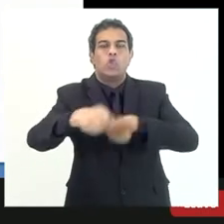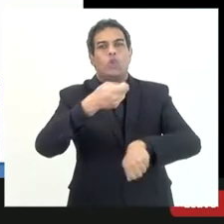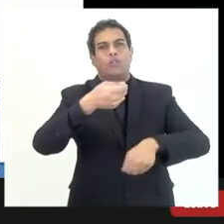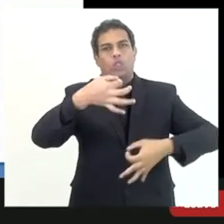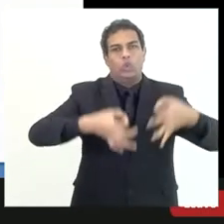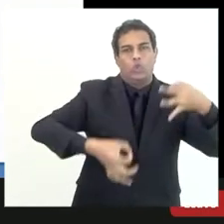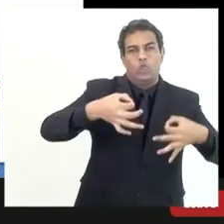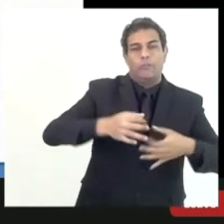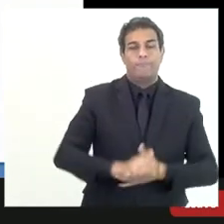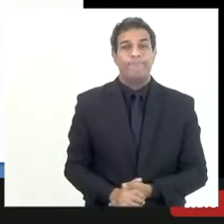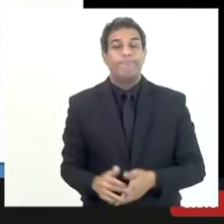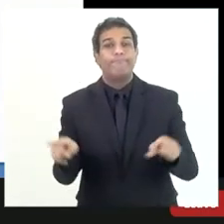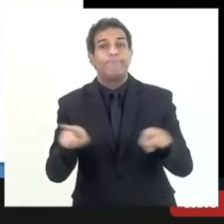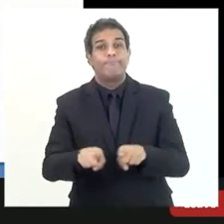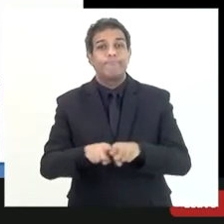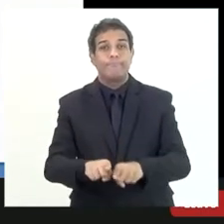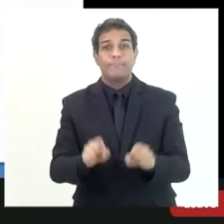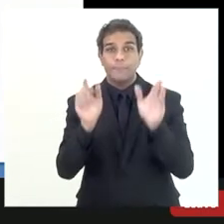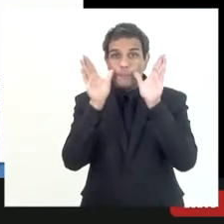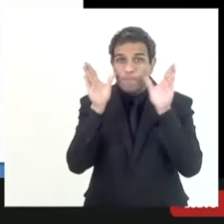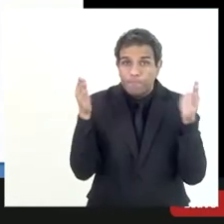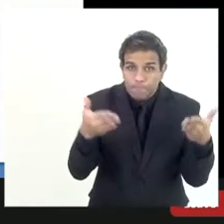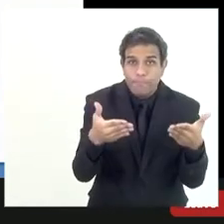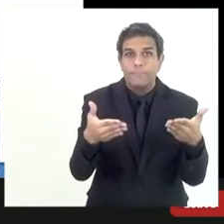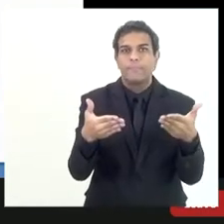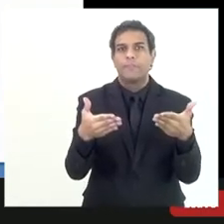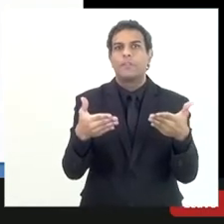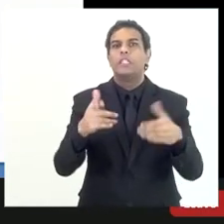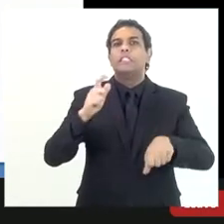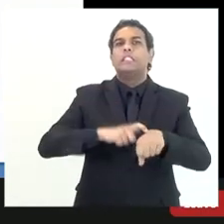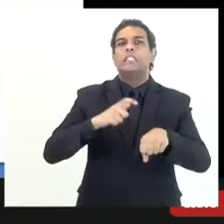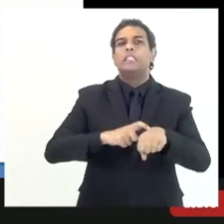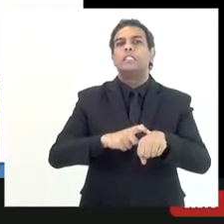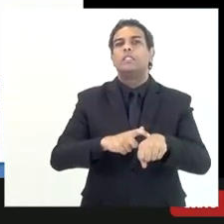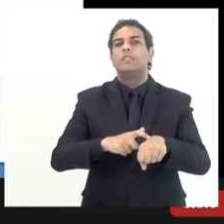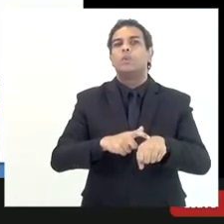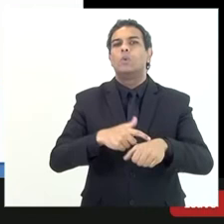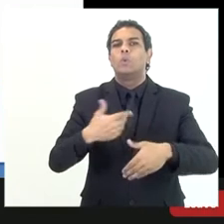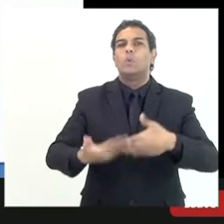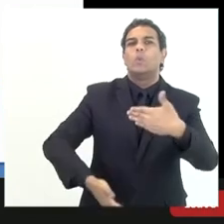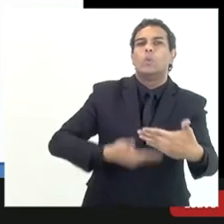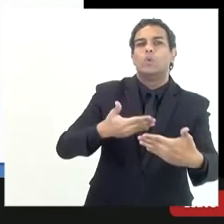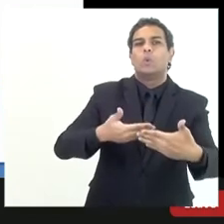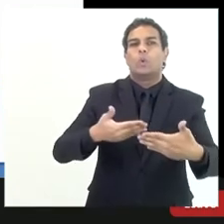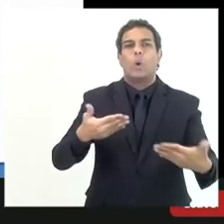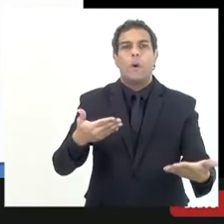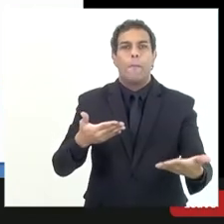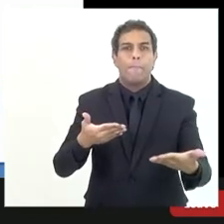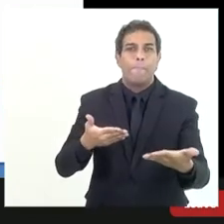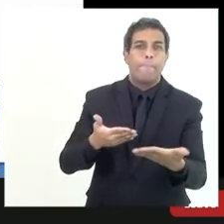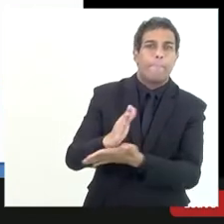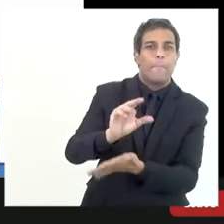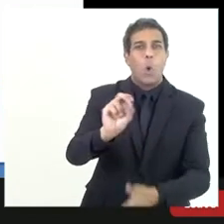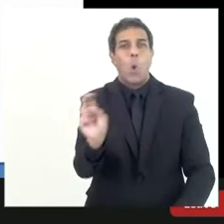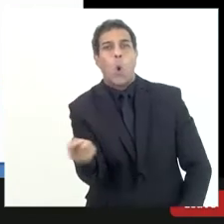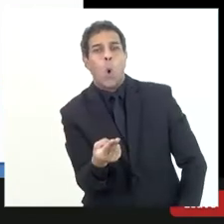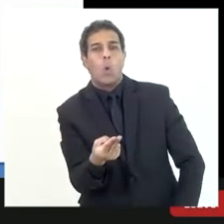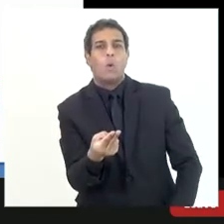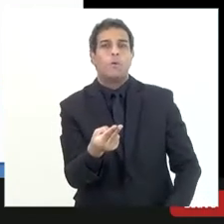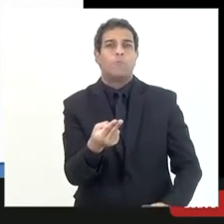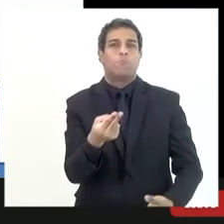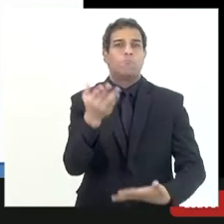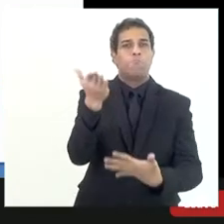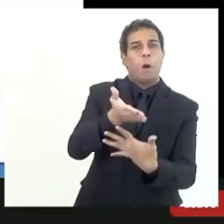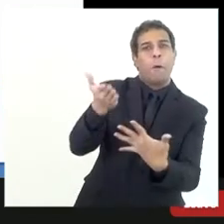critérios ainda é observado o tempo decorrido desde o ajuizamento né se houve algum parcelamento que